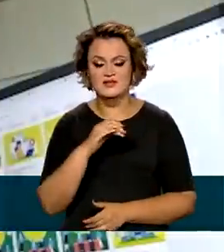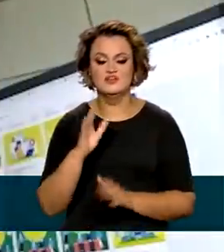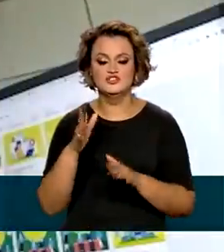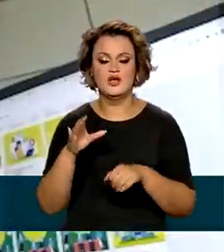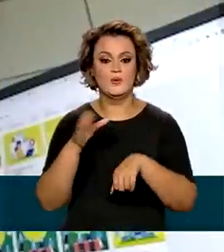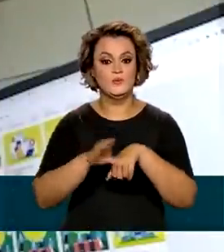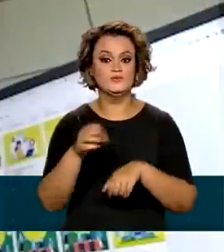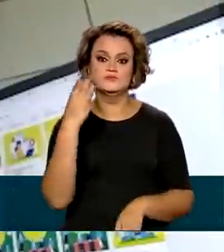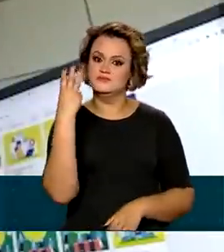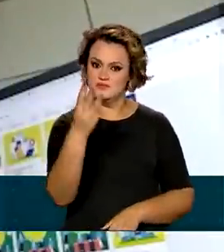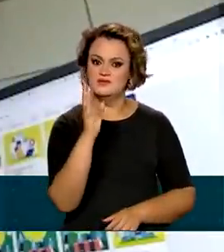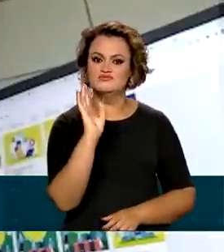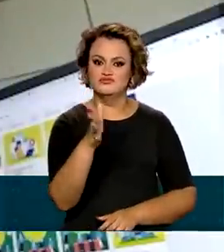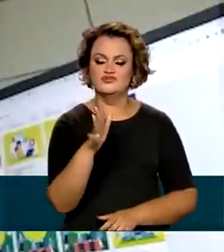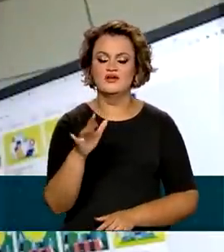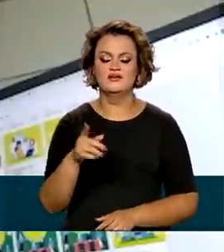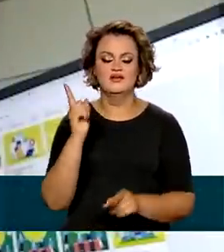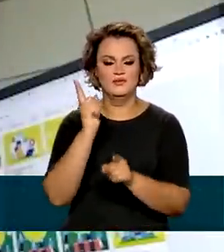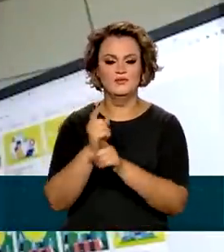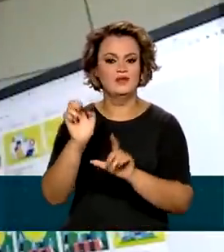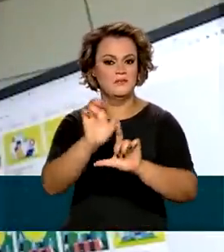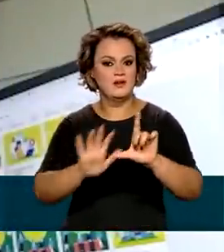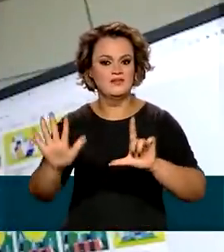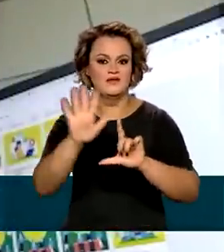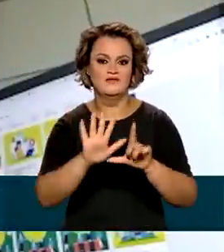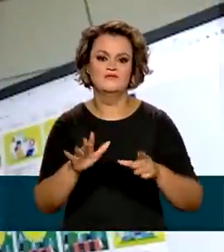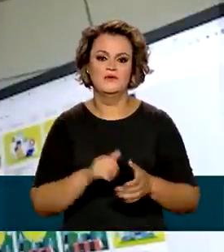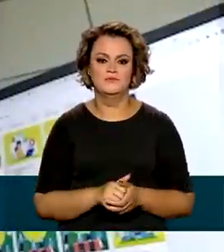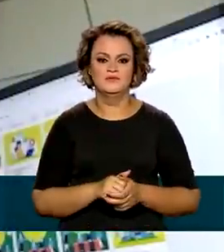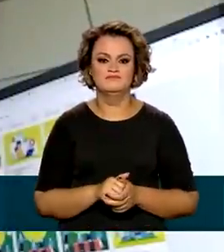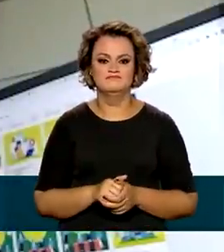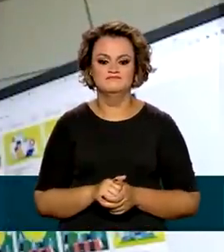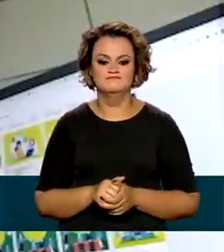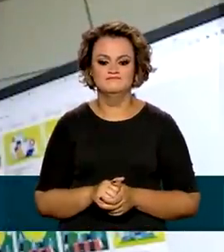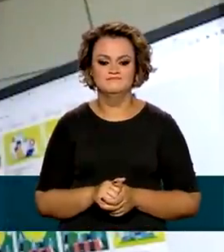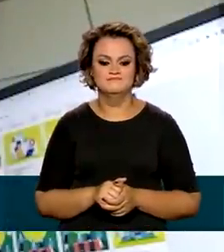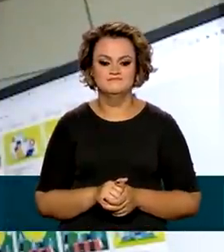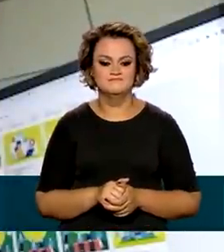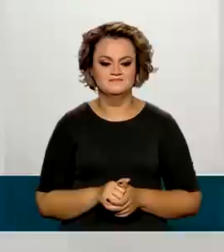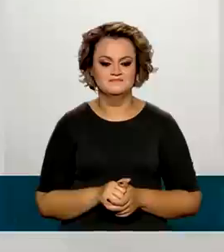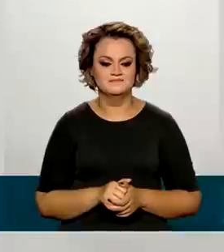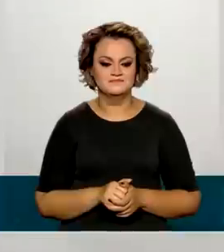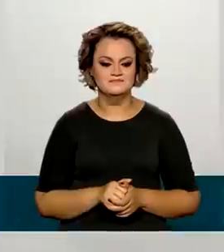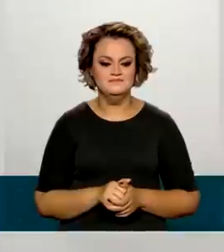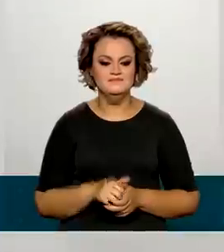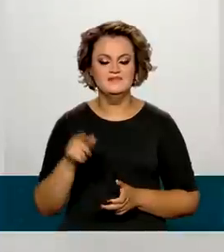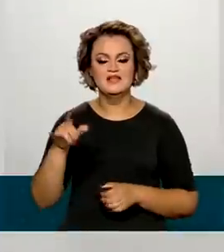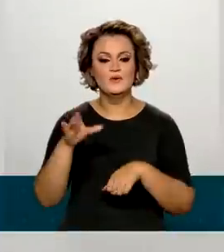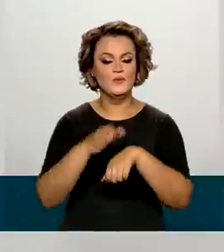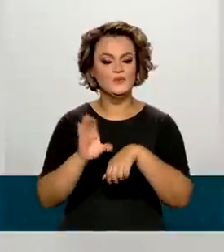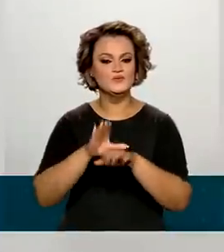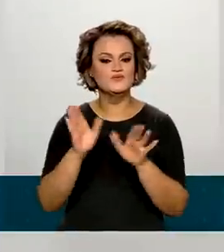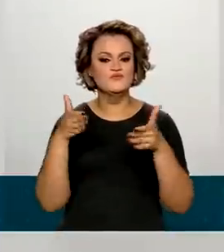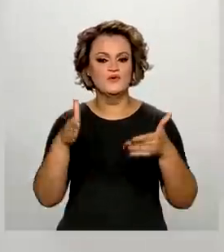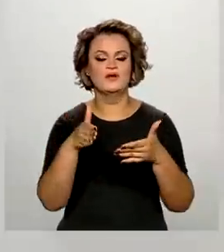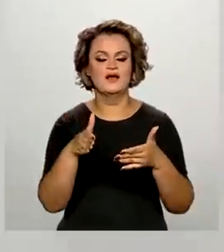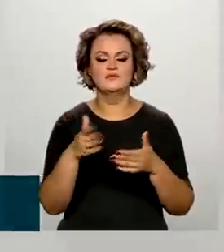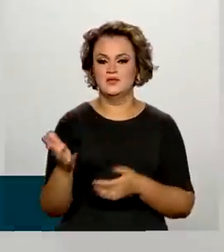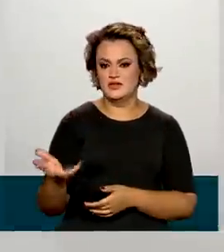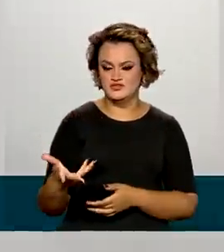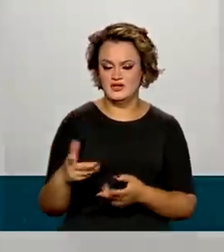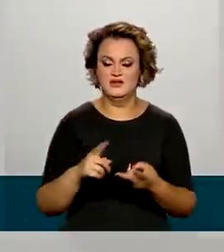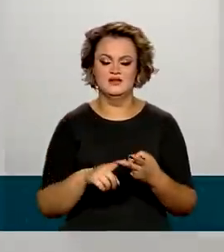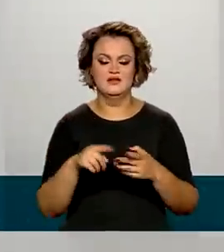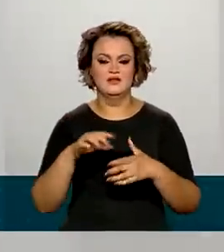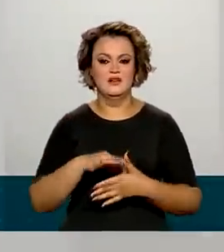já fez três cursos oferecidos na plataforma da Escola Virtual de Governo. Cursos focados em agilidade